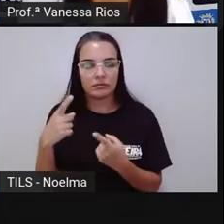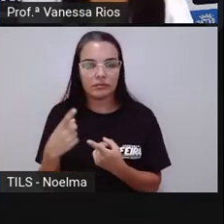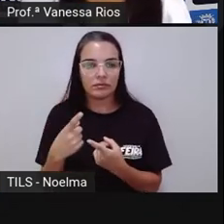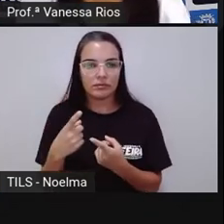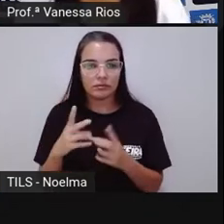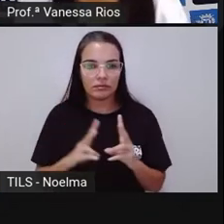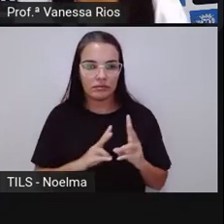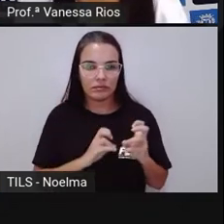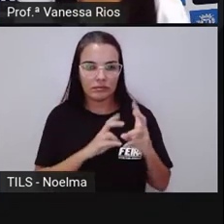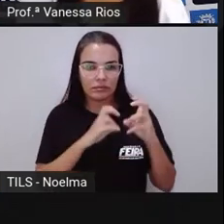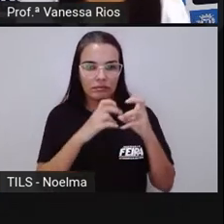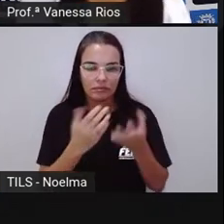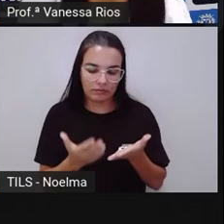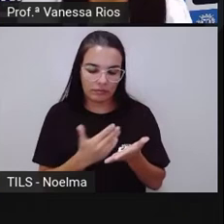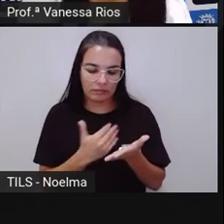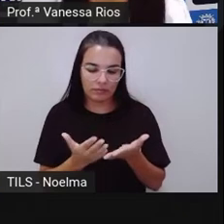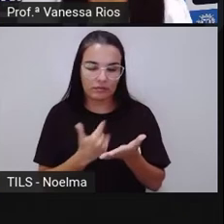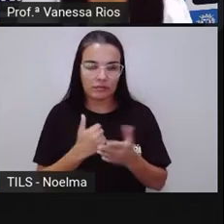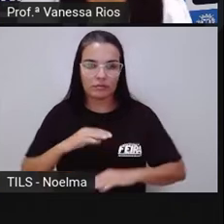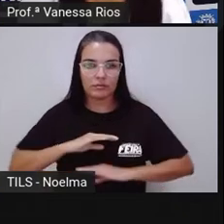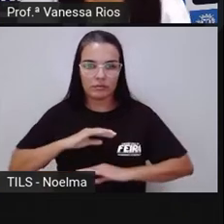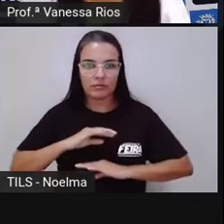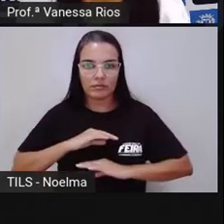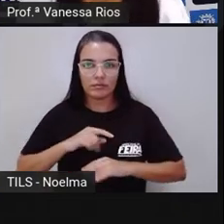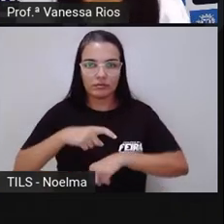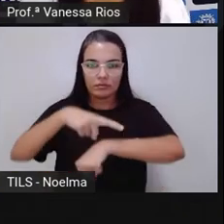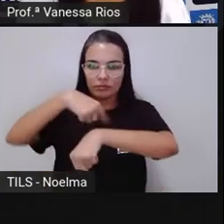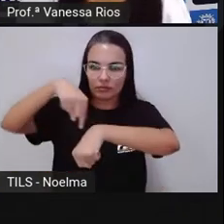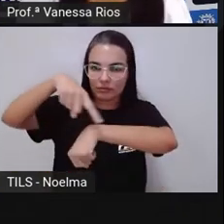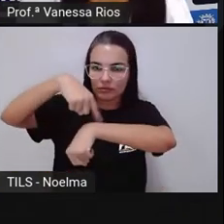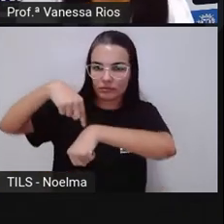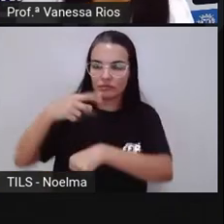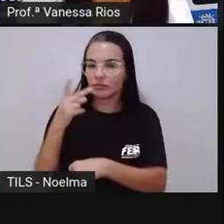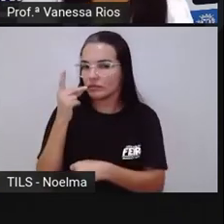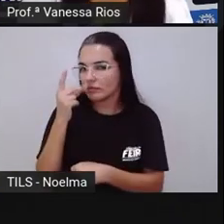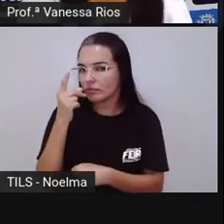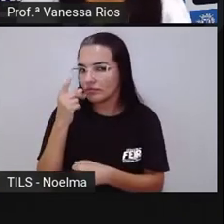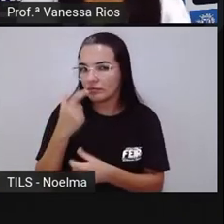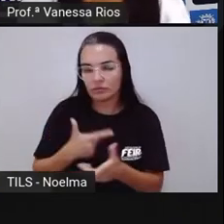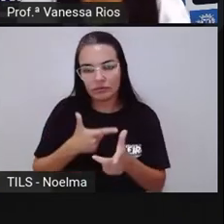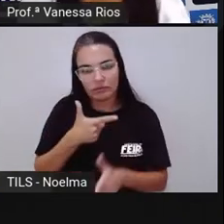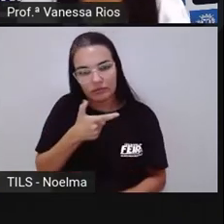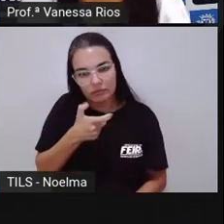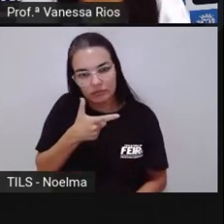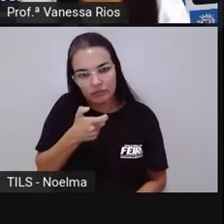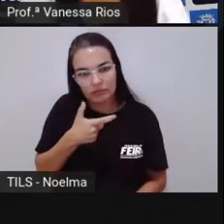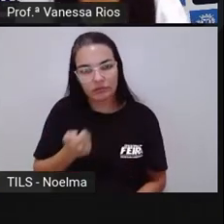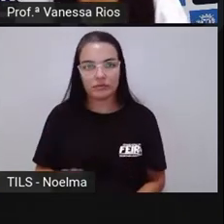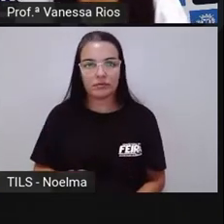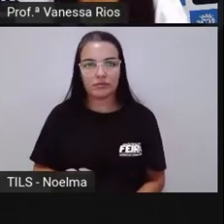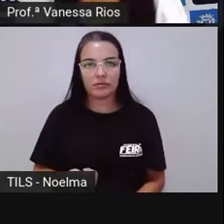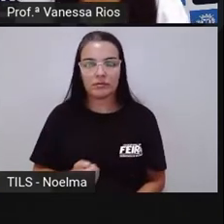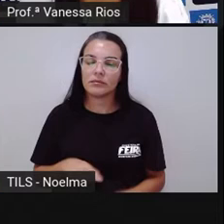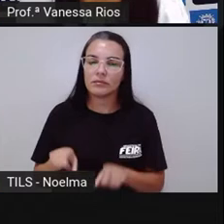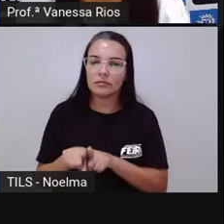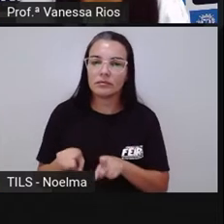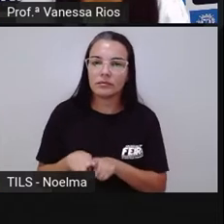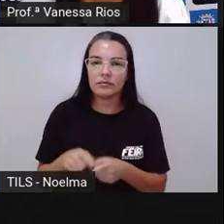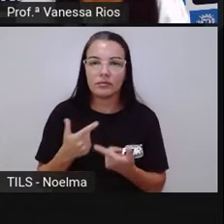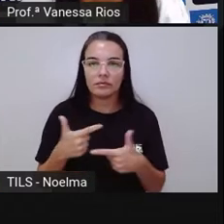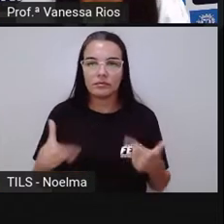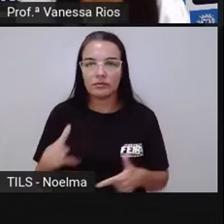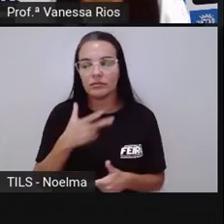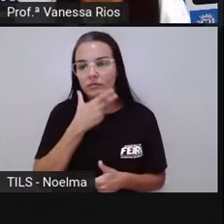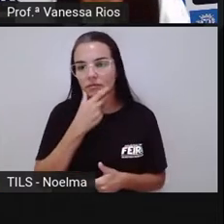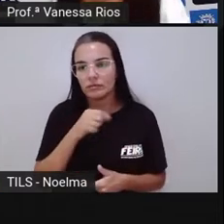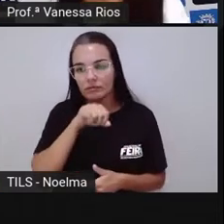vírus, álbum, tórax, relógio, lápis, revólver, órgãos, órgão.